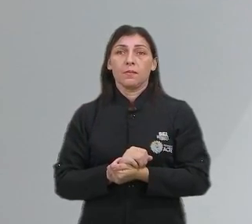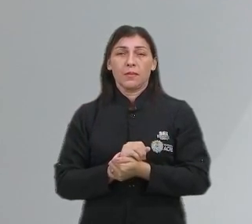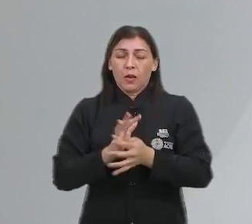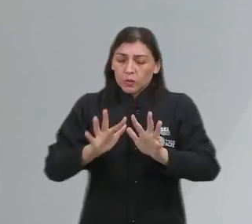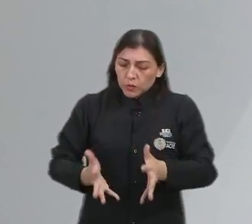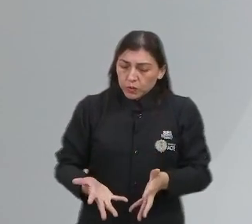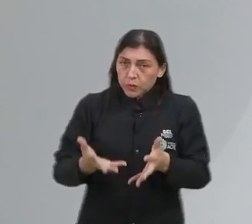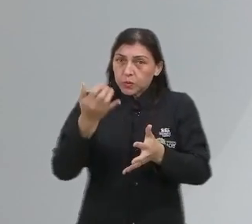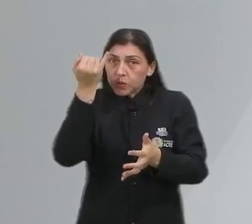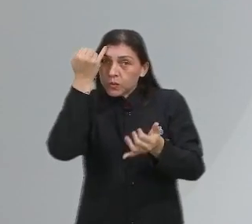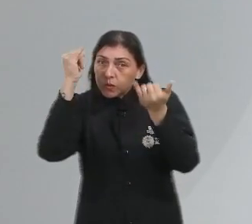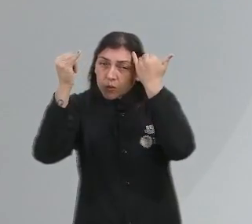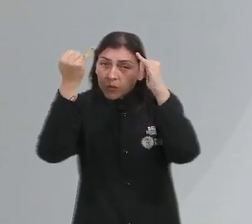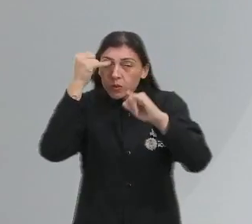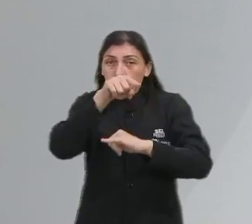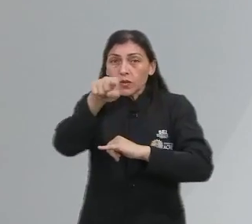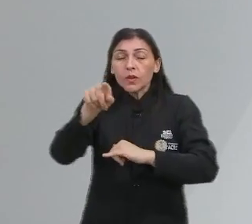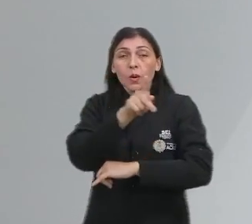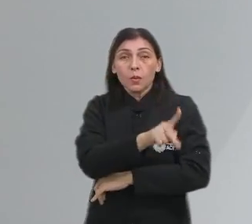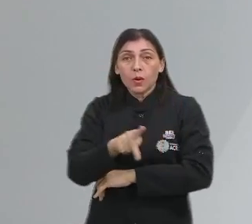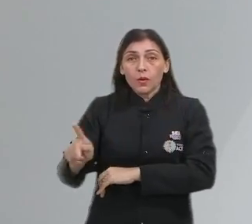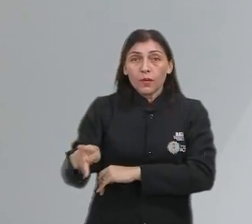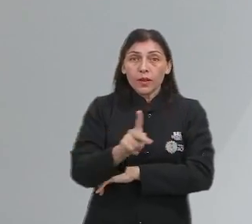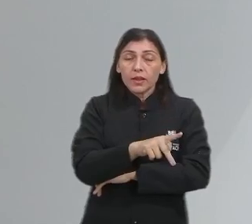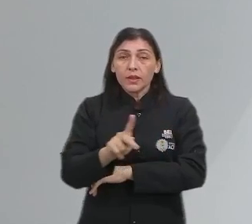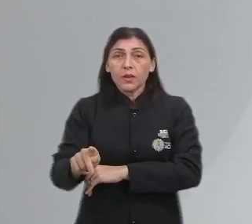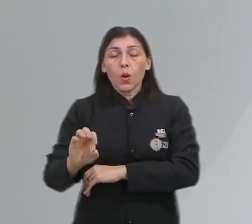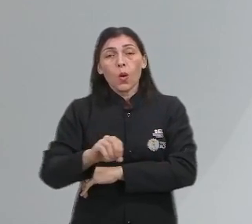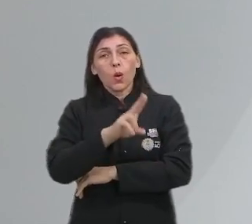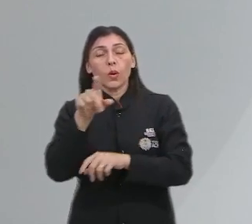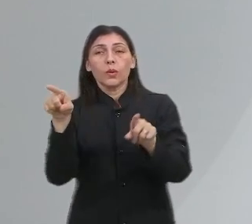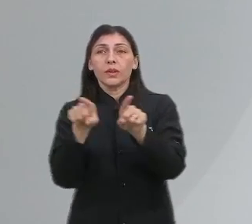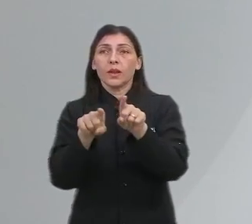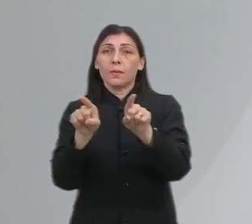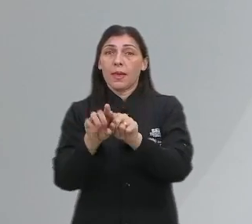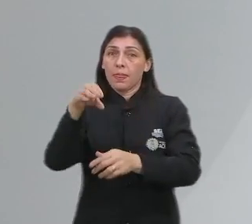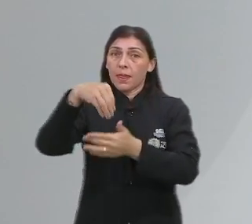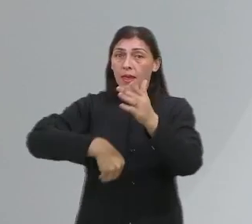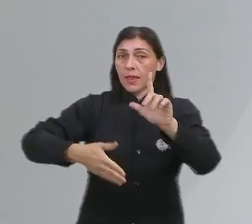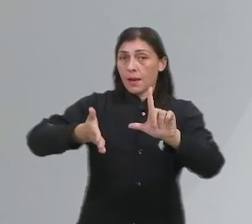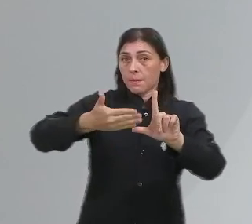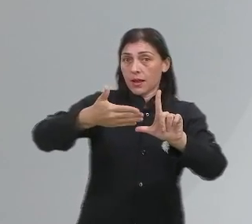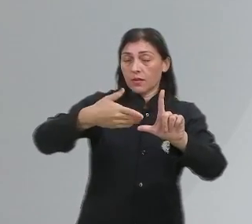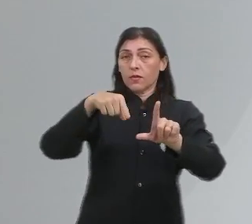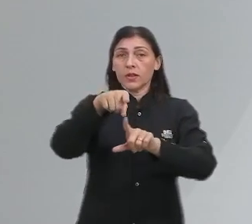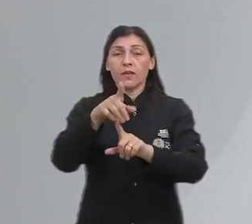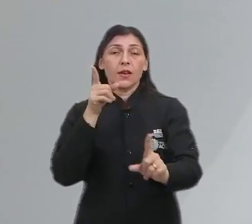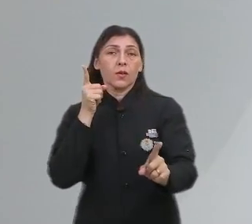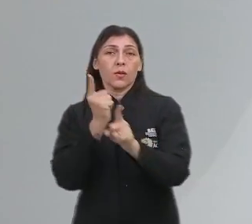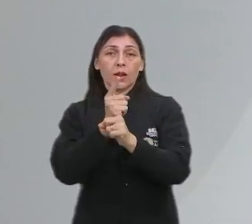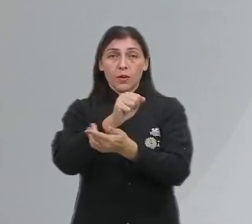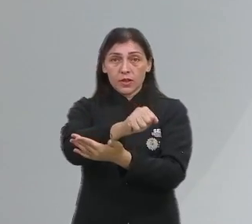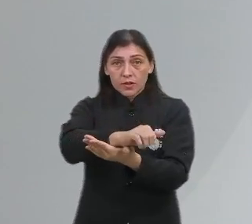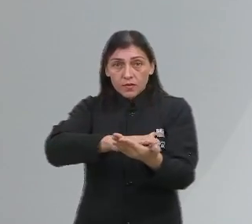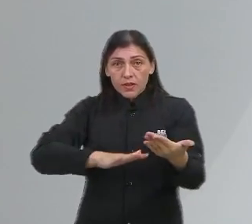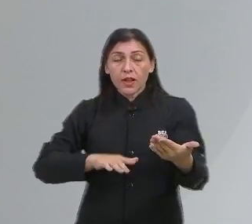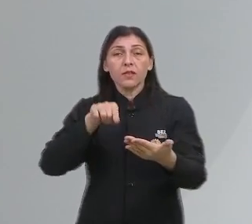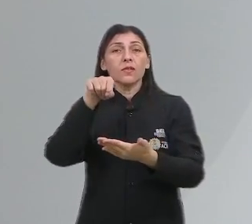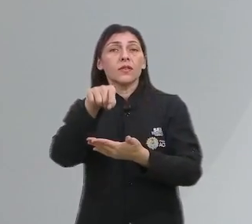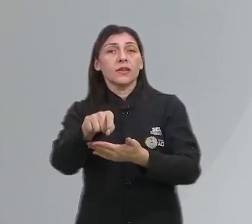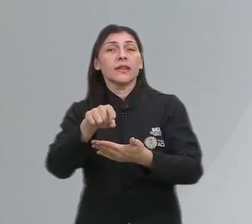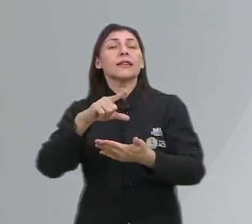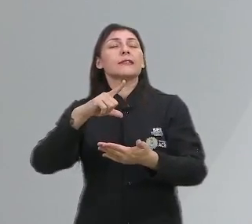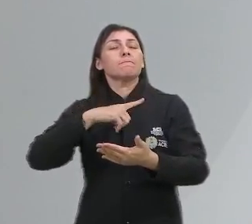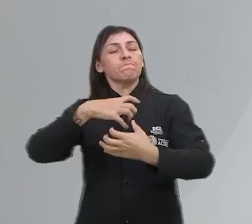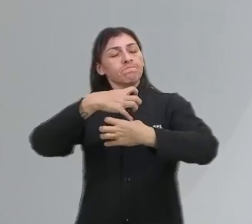incentivar a criatividade de vocês, o professor, né? Ou até mesmo aí dentro da plataforma, você vai encontrar uma atividade onde você vai